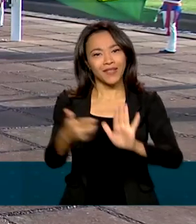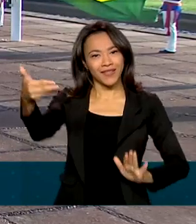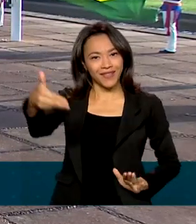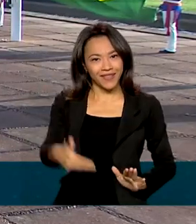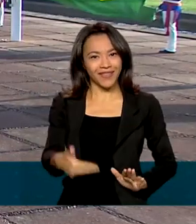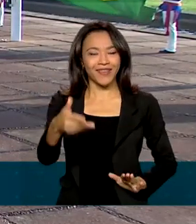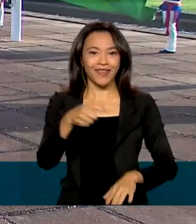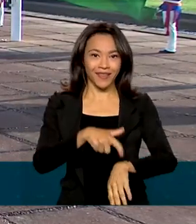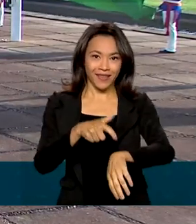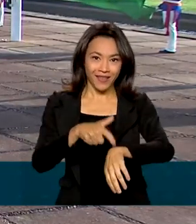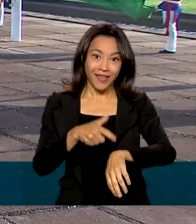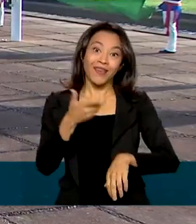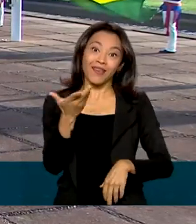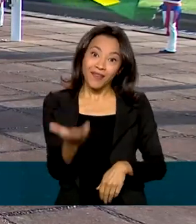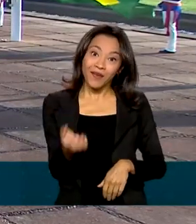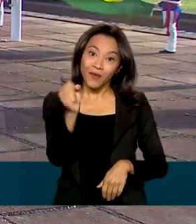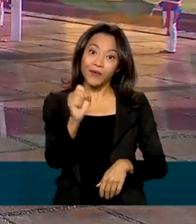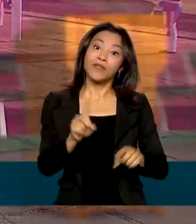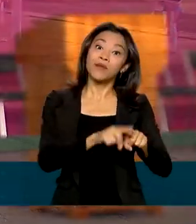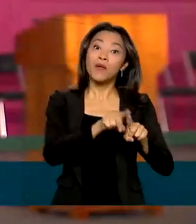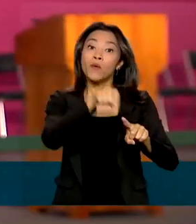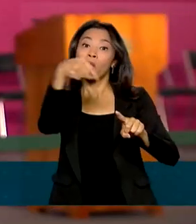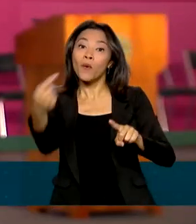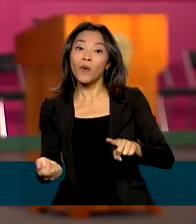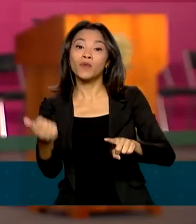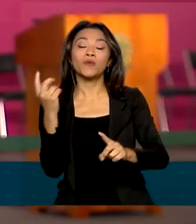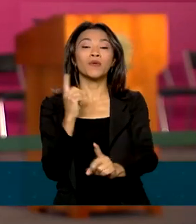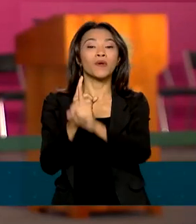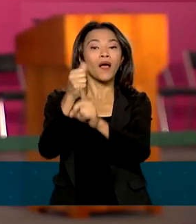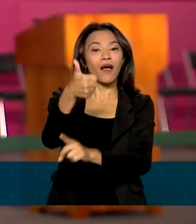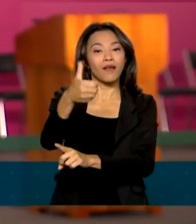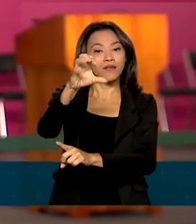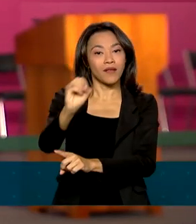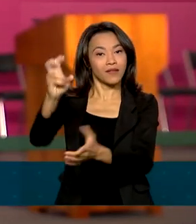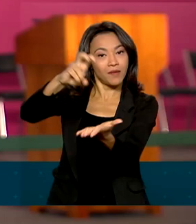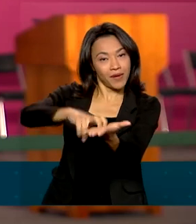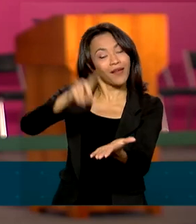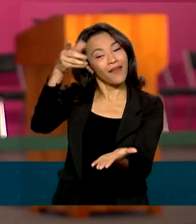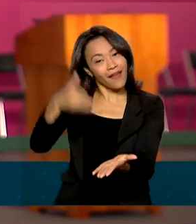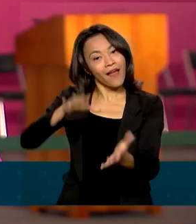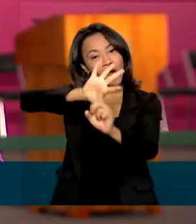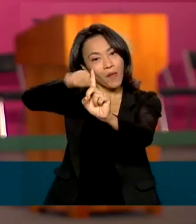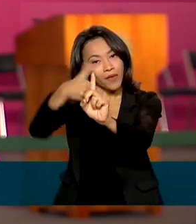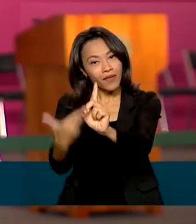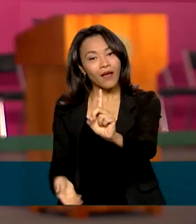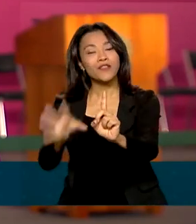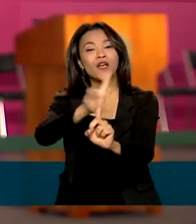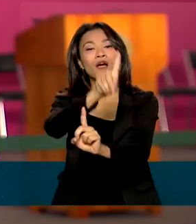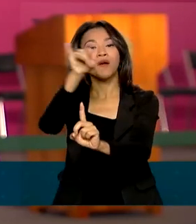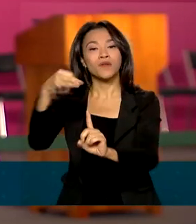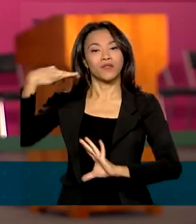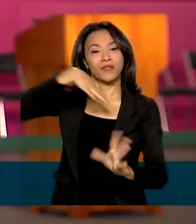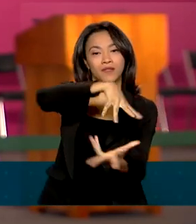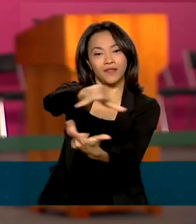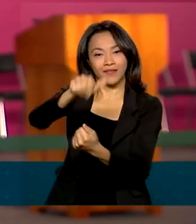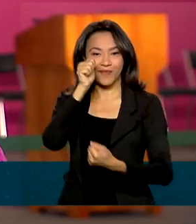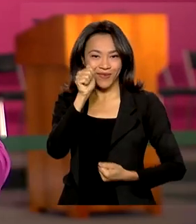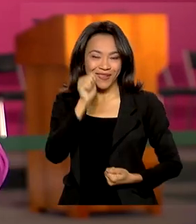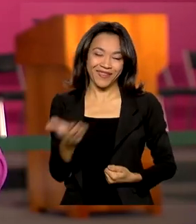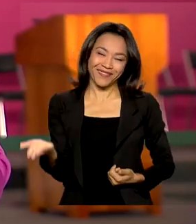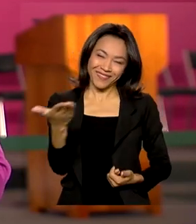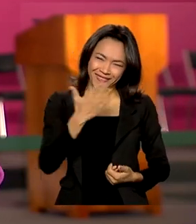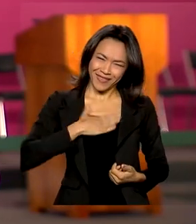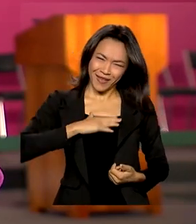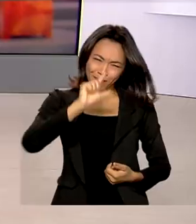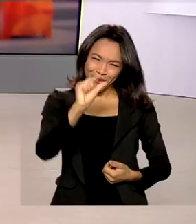às 8 horas, assim como o evento das 10 da manhã, em homenagem também ao Dia Internacional da Mulher. Então, voltamos com você, Luciana, e